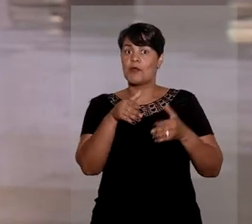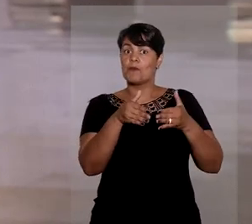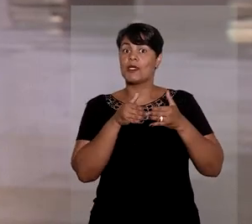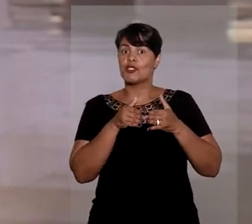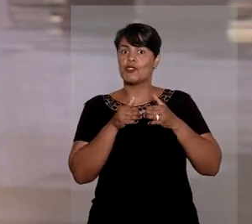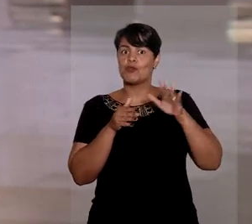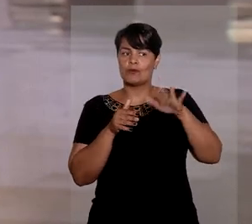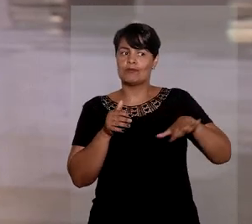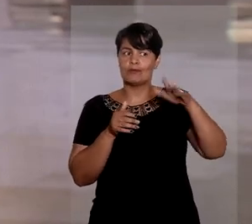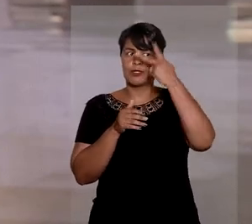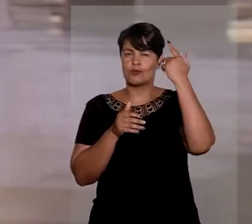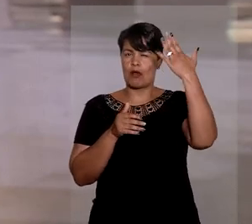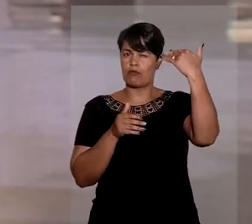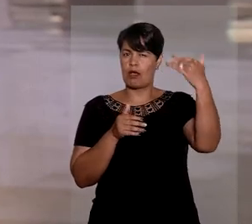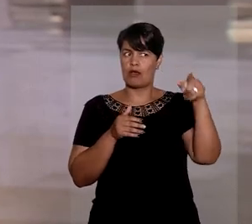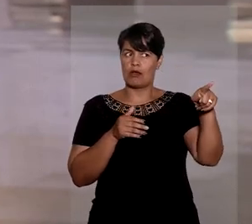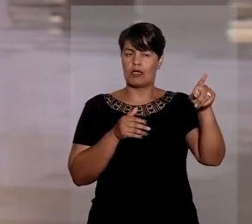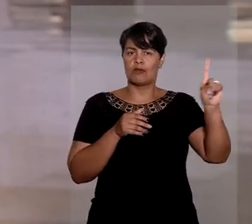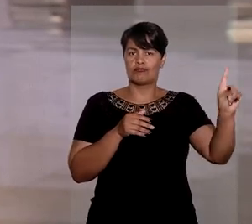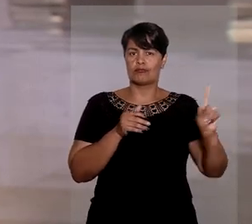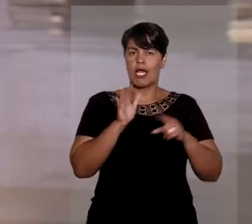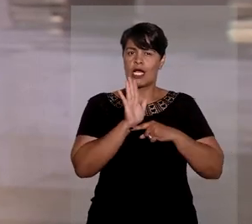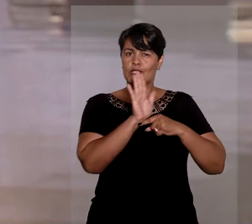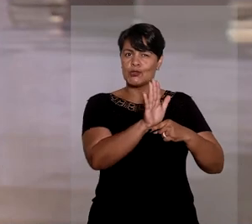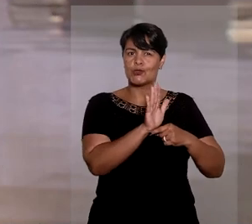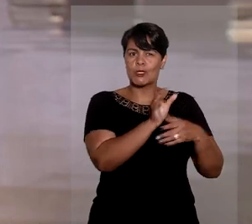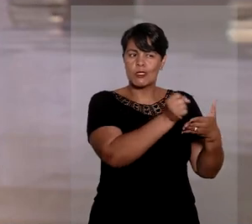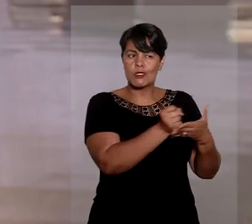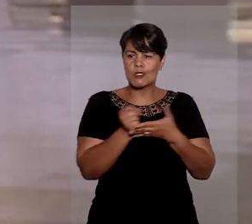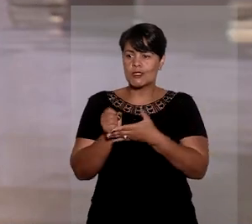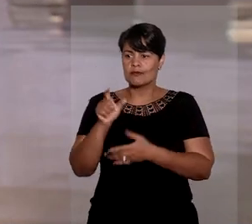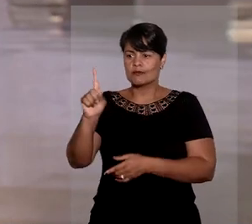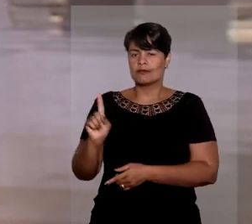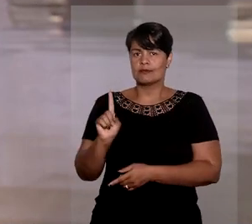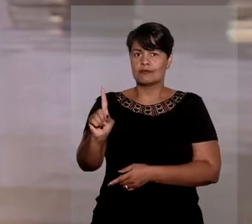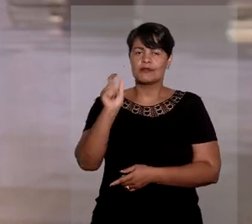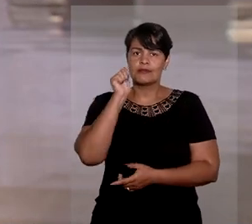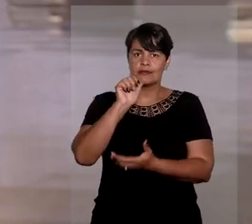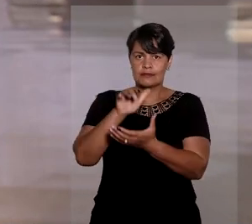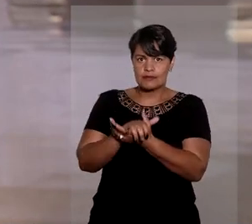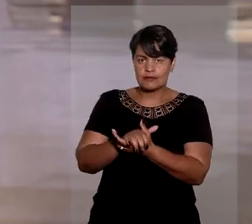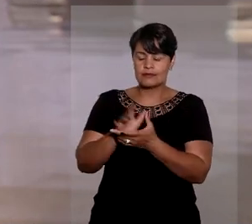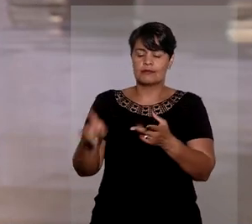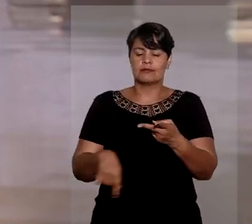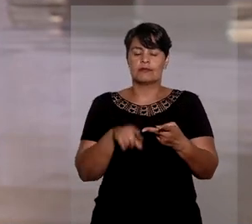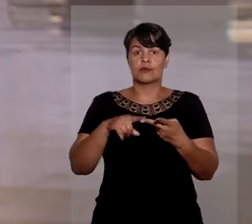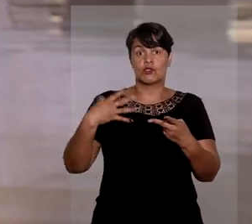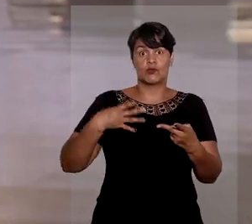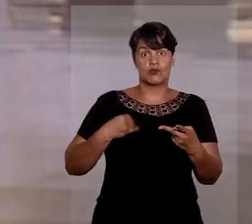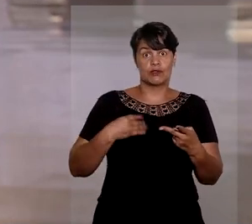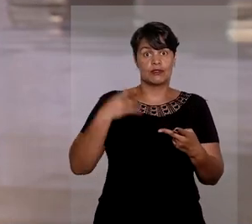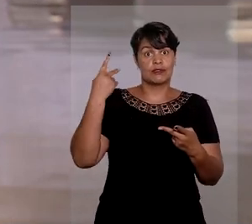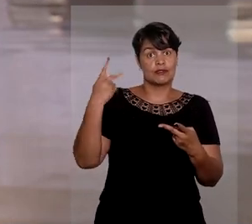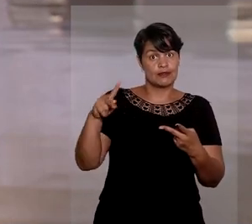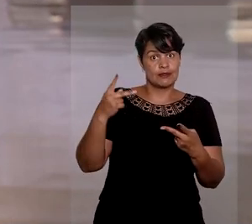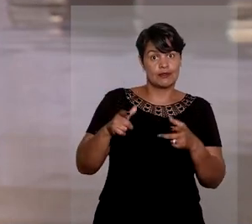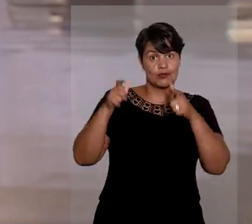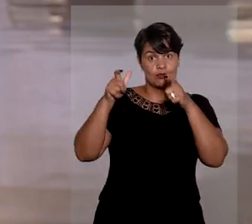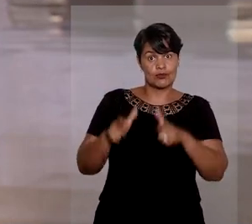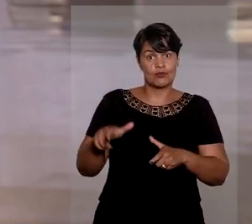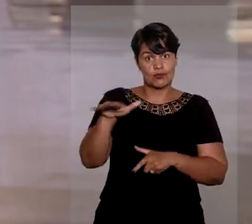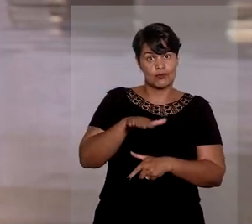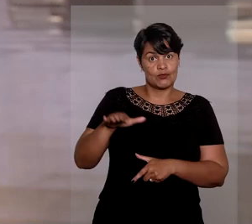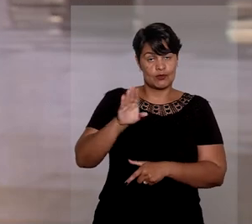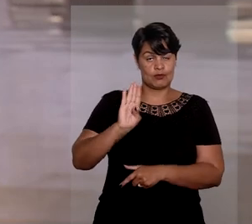Legislativo a nomeação da esposa dele para um cargo na Assembleia Legislativa e do filho para uma função na Câmara Municipal de Belo